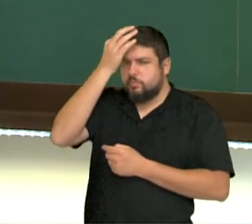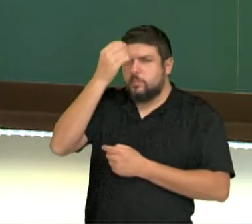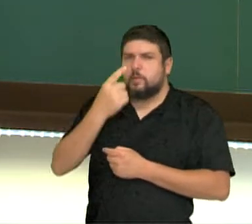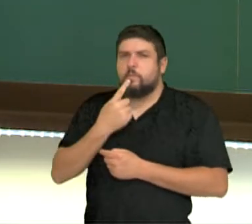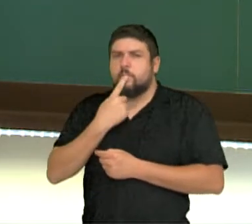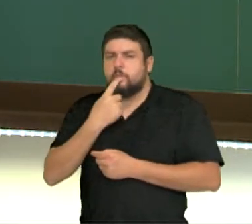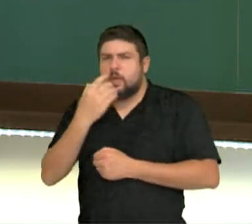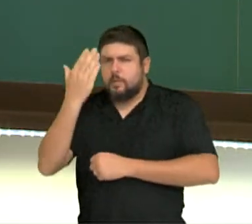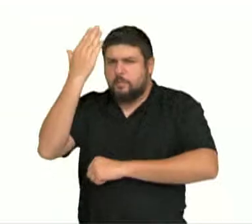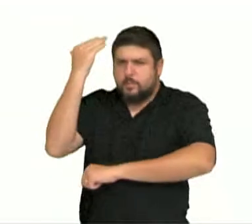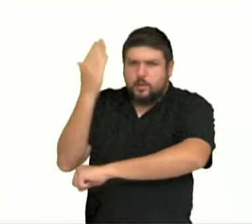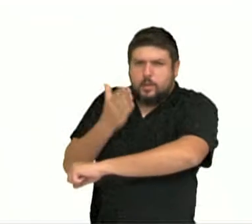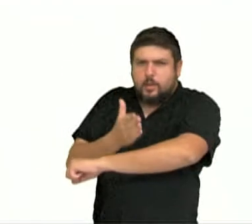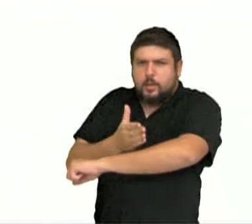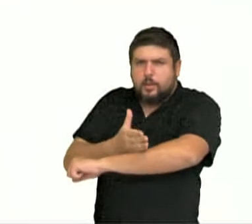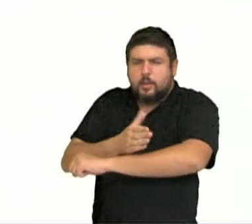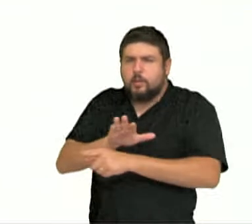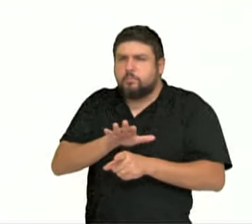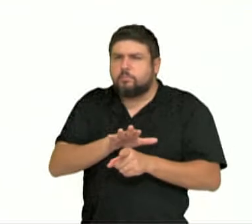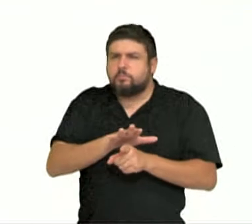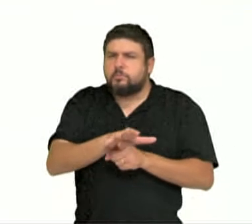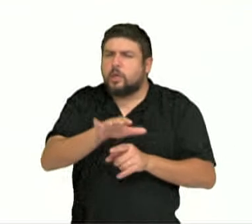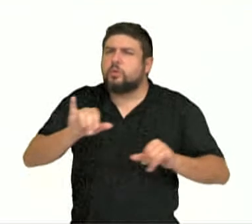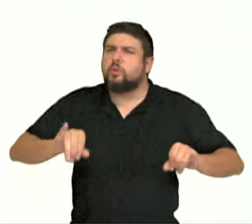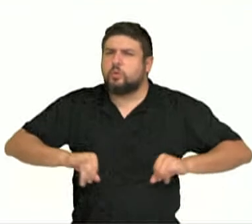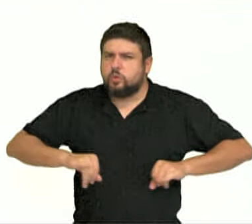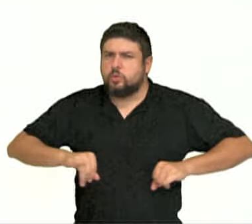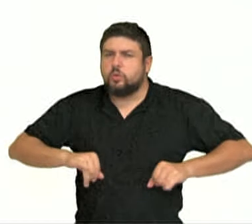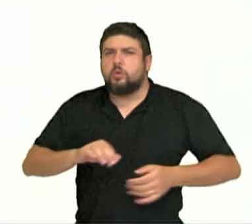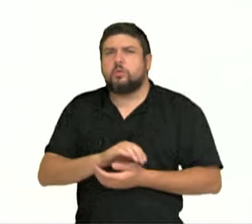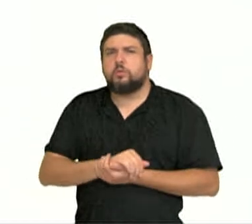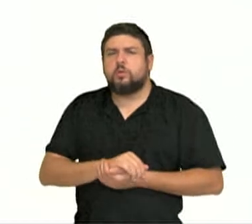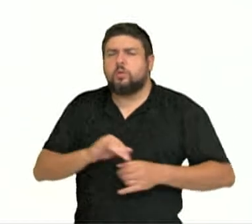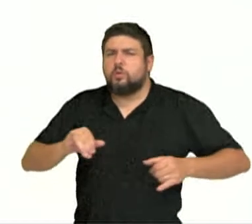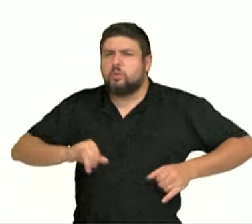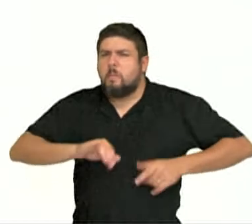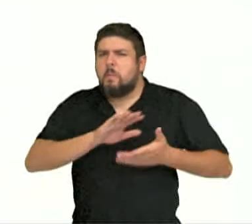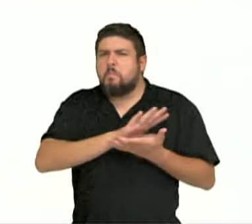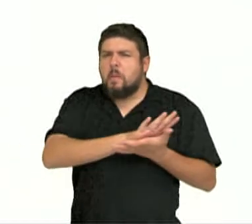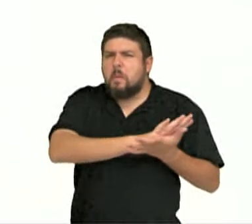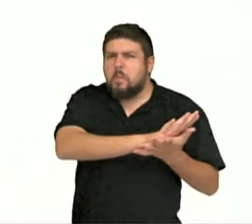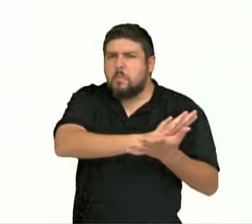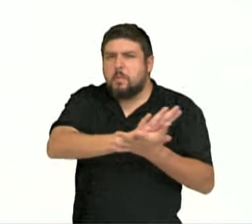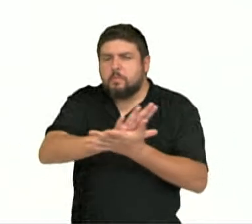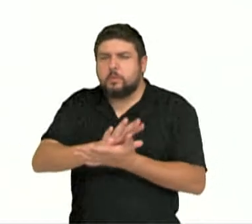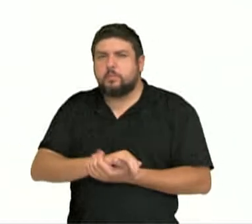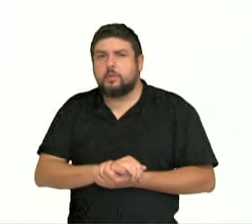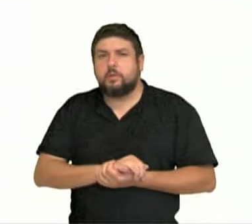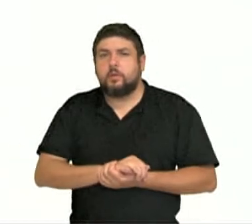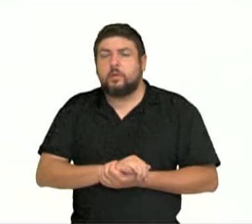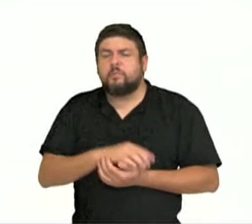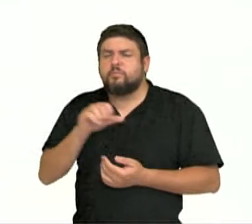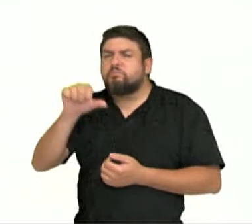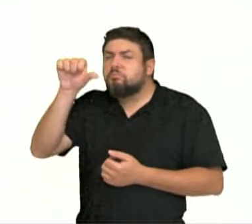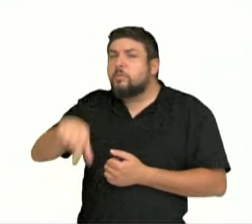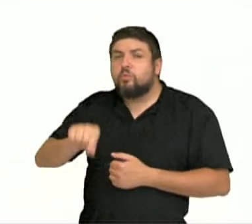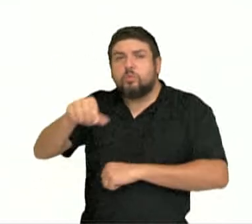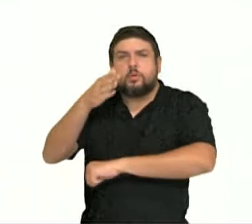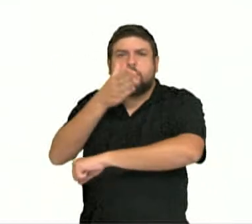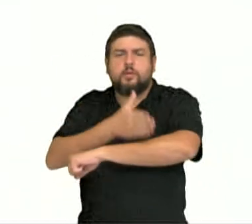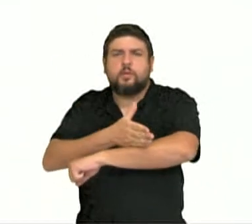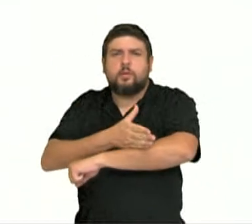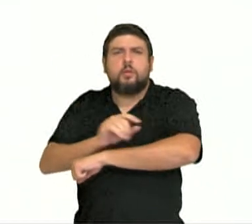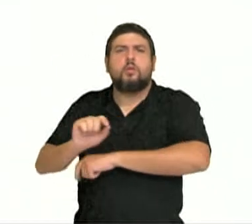preconceito na Idade Média. Os ruivos sofreram muitas perseguições ao longo da história, especialmente na Idade Média,